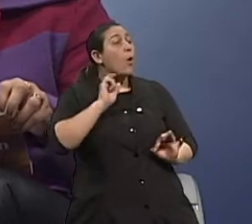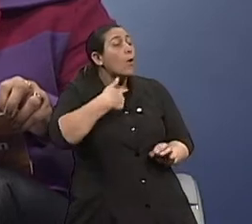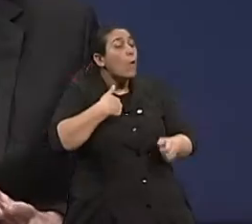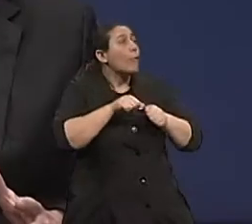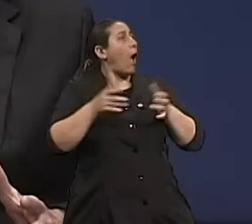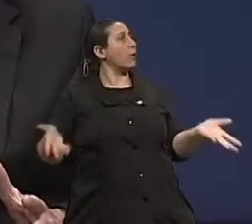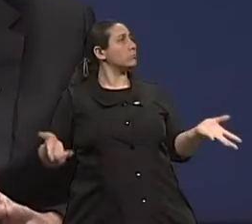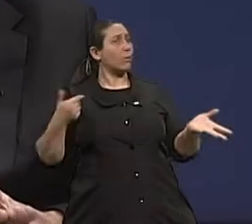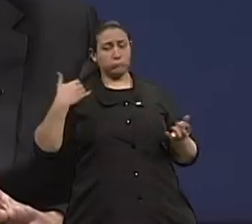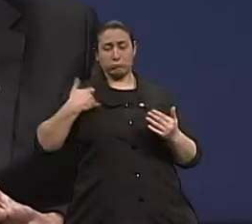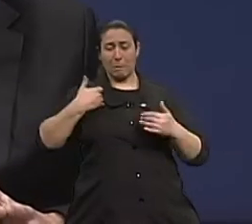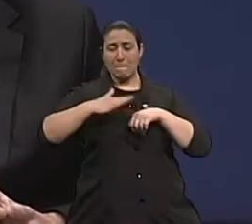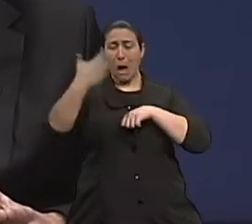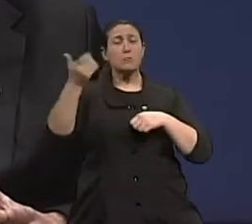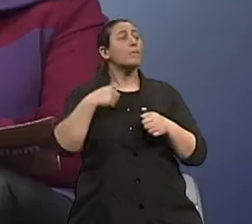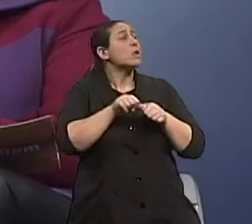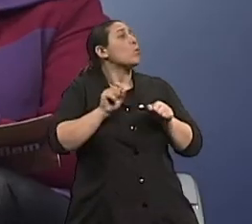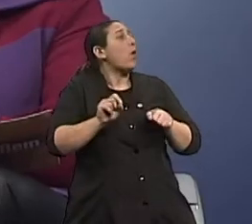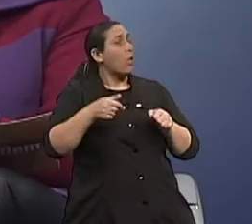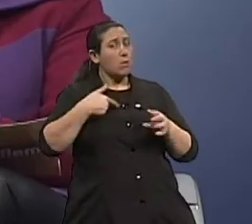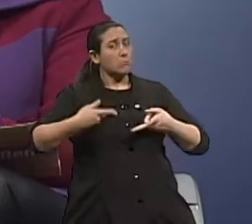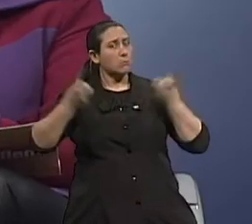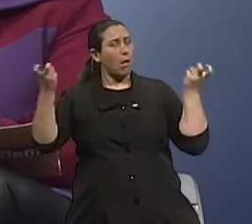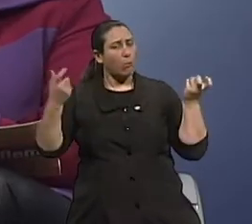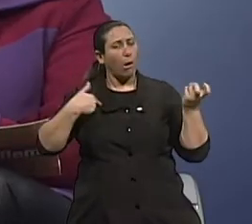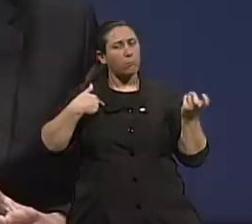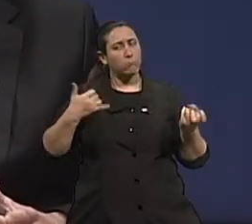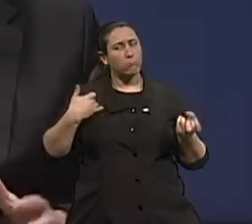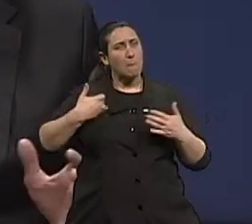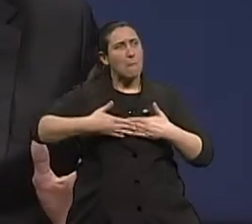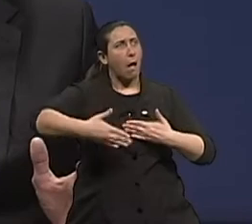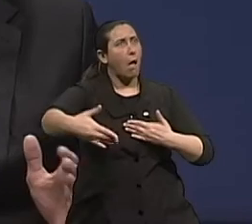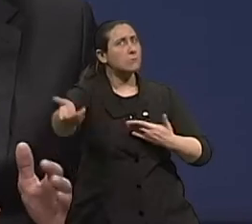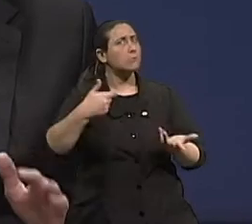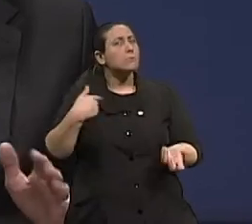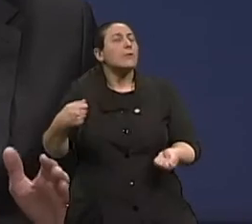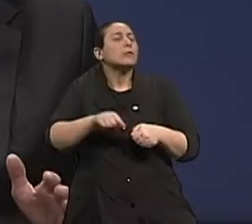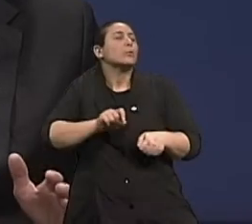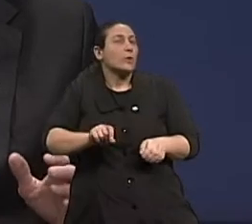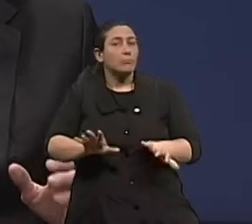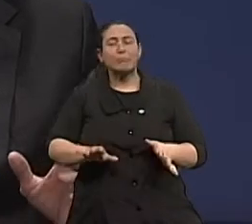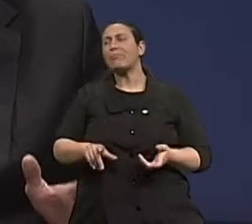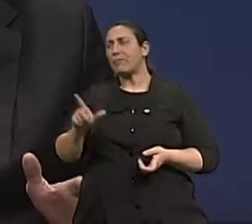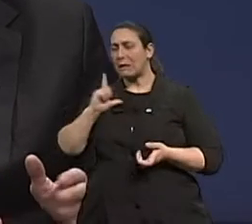velhice. Que é isso que as pessoas estão tomando consciência, né? Eu digo, nós temos vários exemplos de pessoas que já